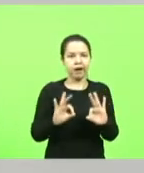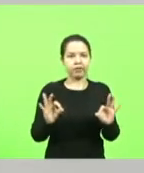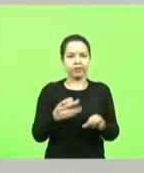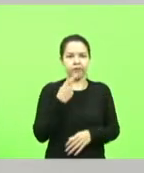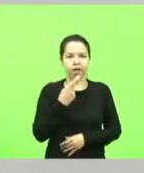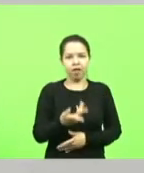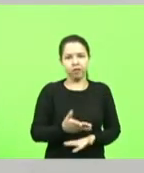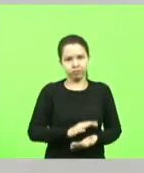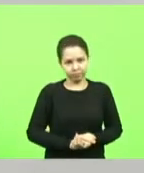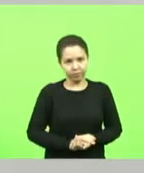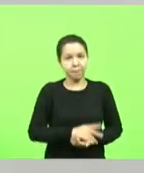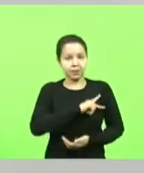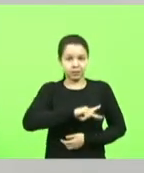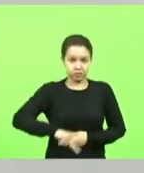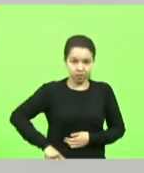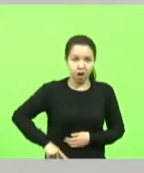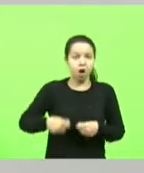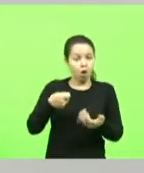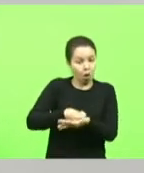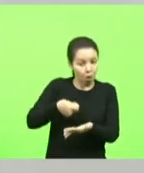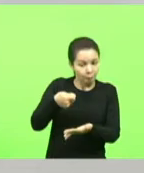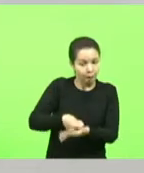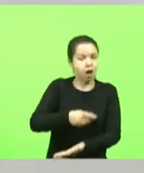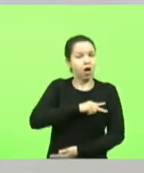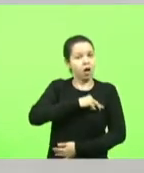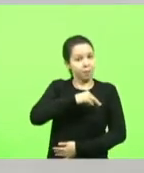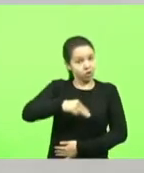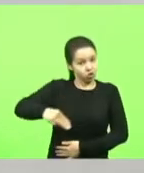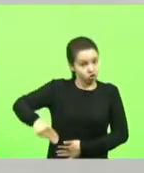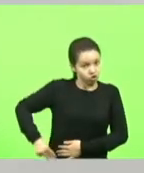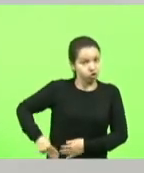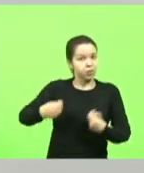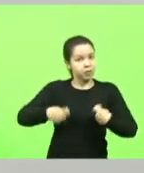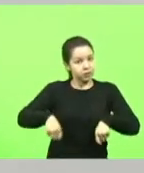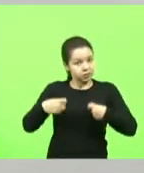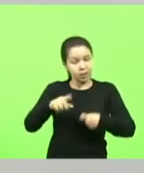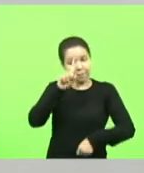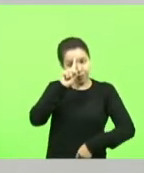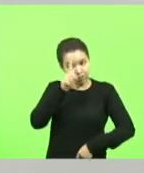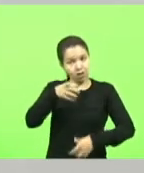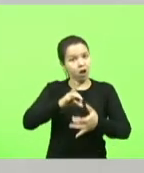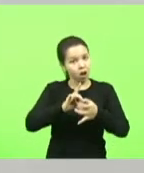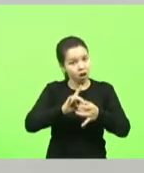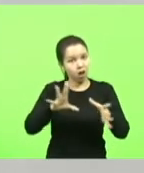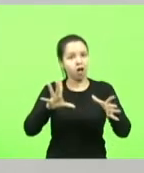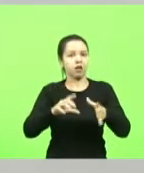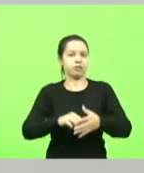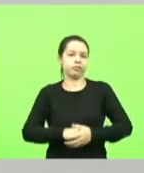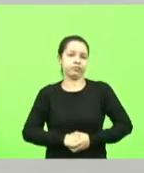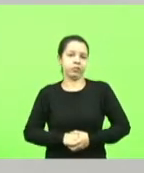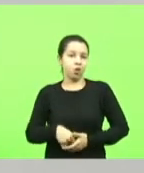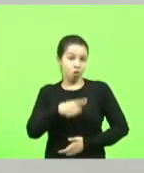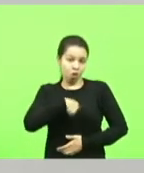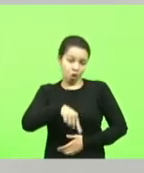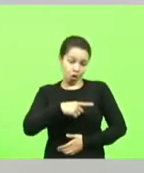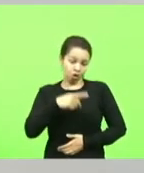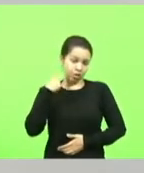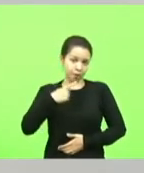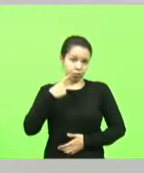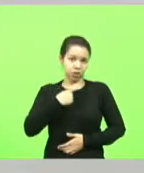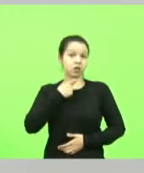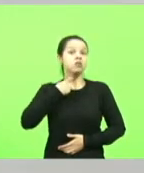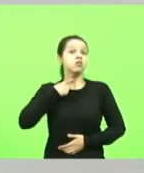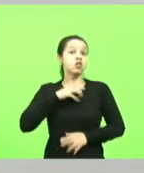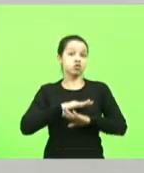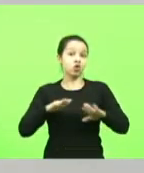presidente cobrar do ministro e determinar que saia então não depende da nossa vontade mas mesmo assim